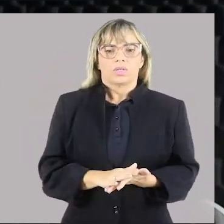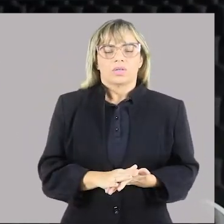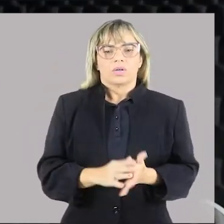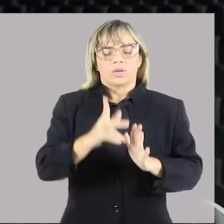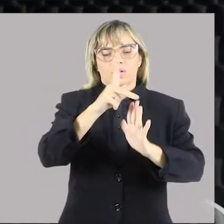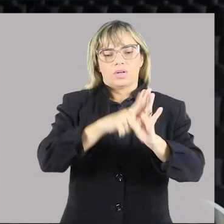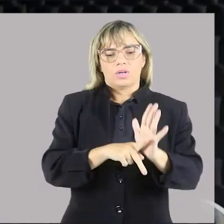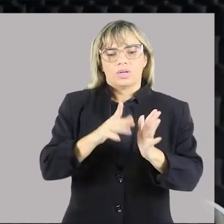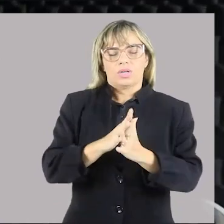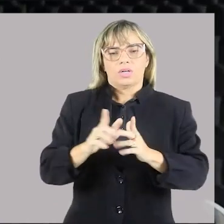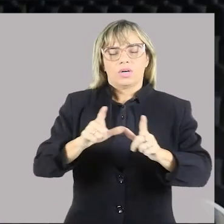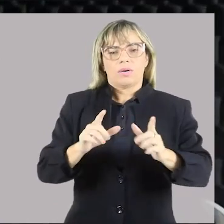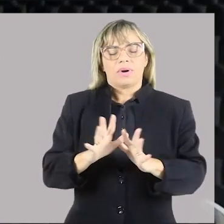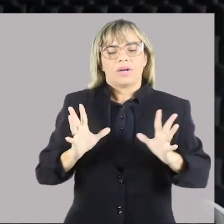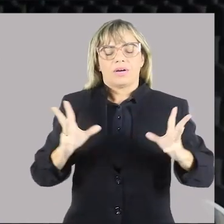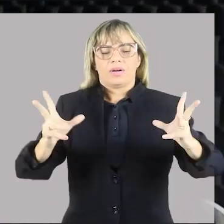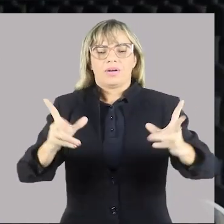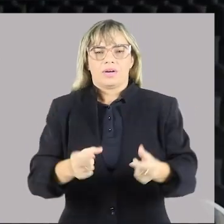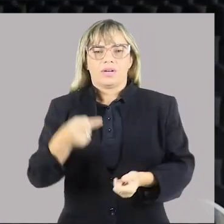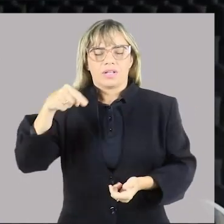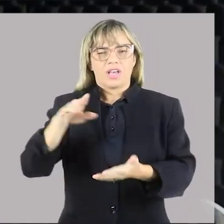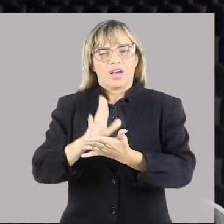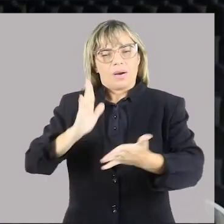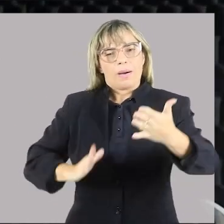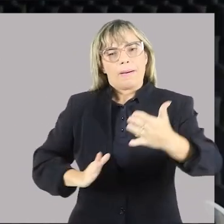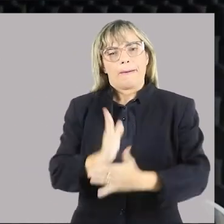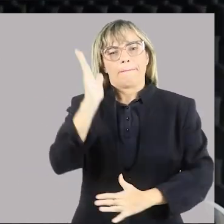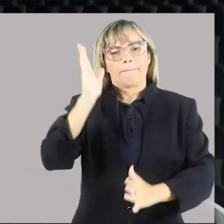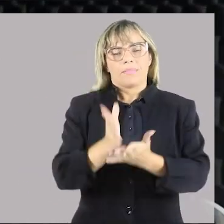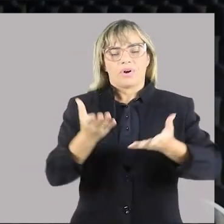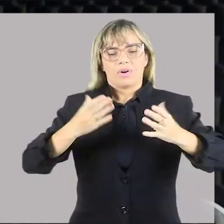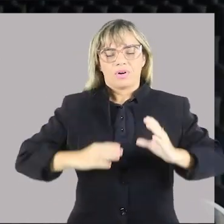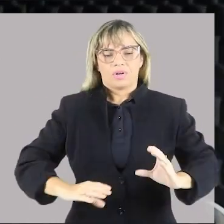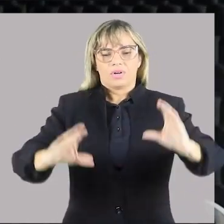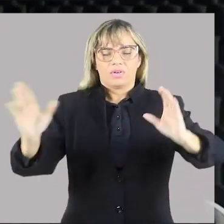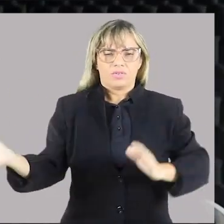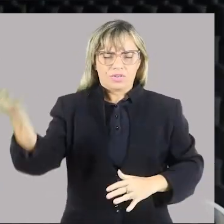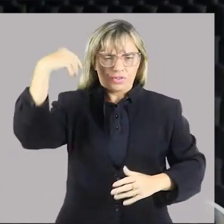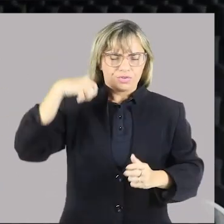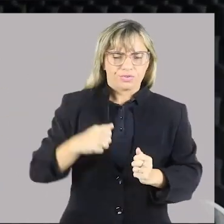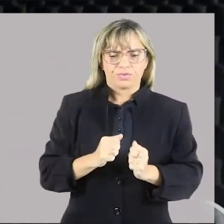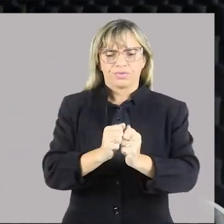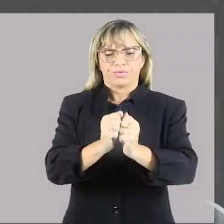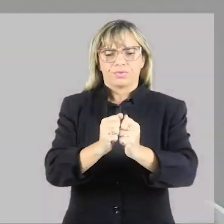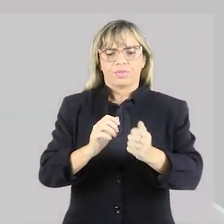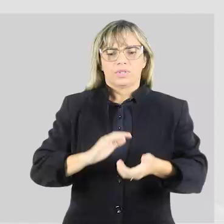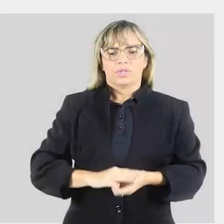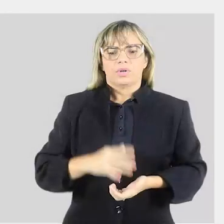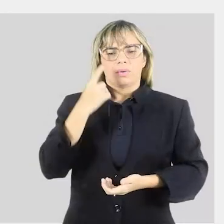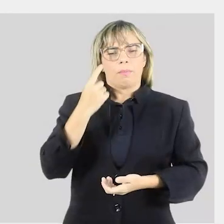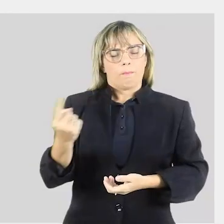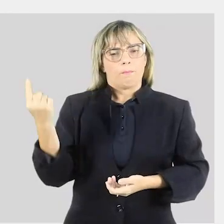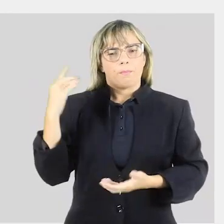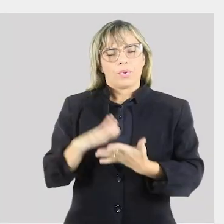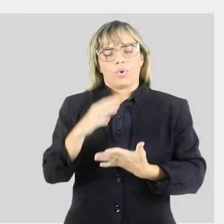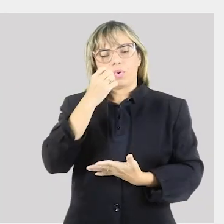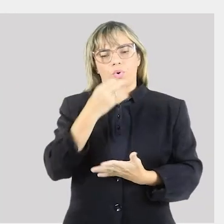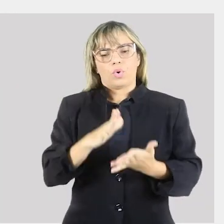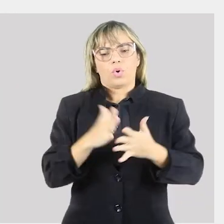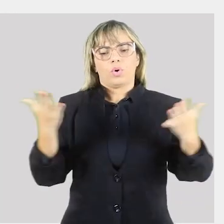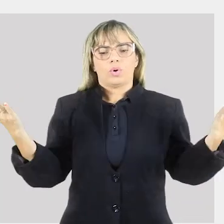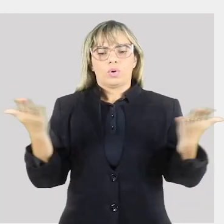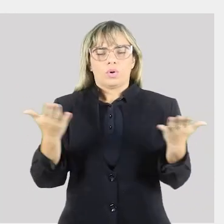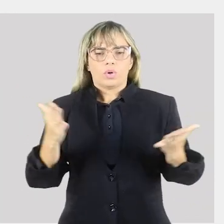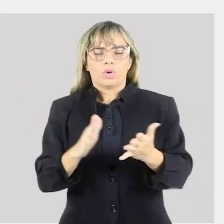todos. Para você ser aprovado no concurso. Então, venha comigo, venha. Vamos lá, então? Bem, hoje